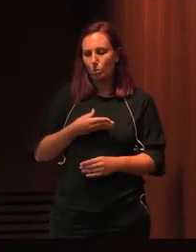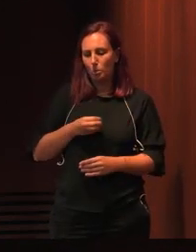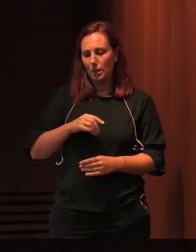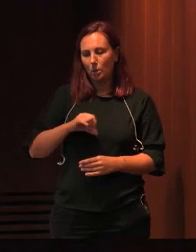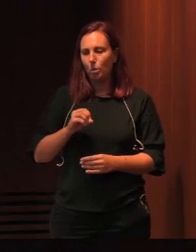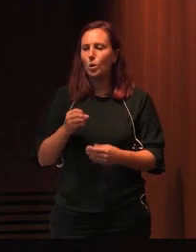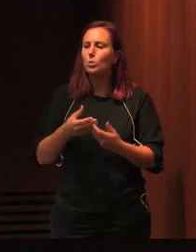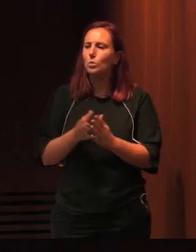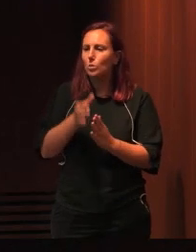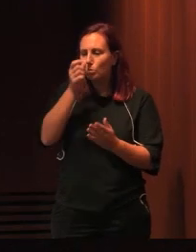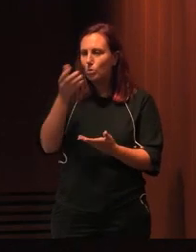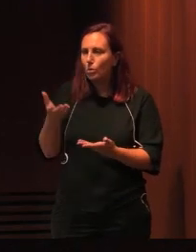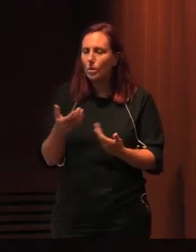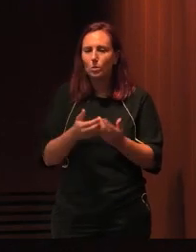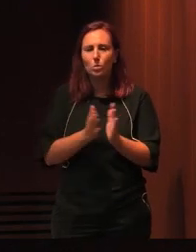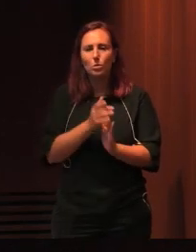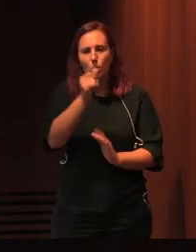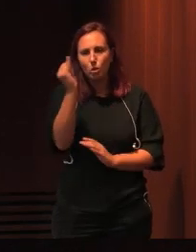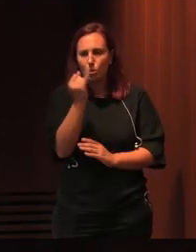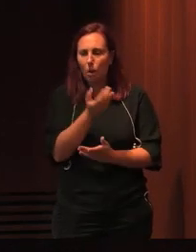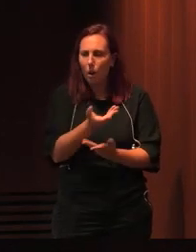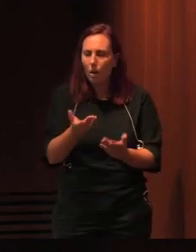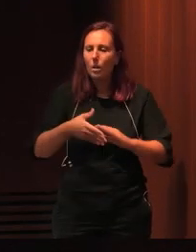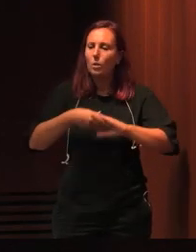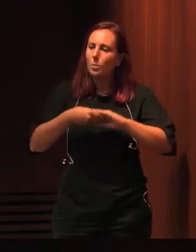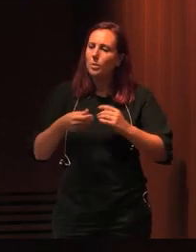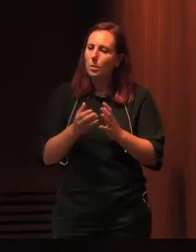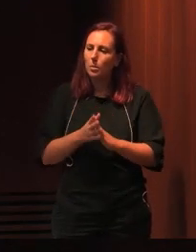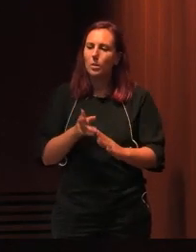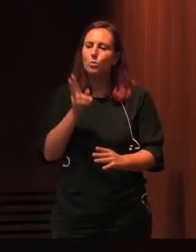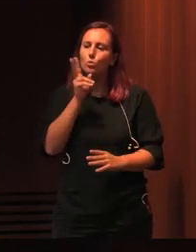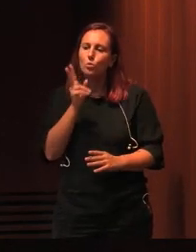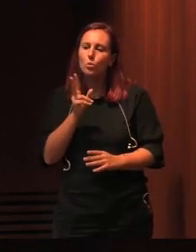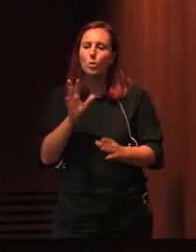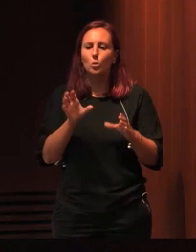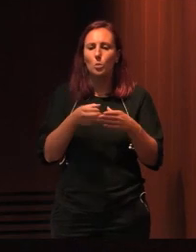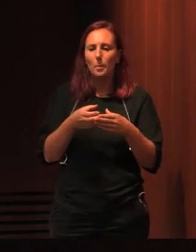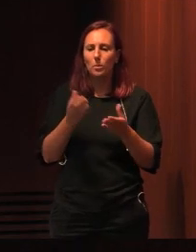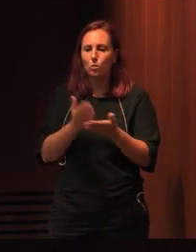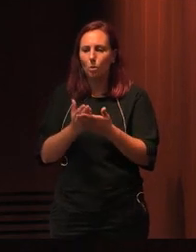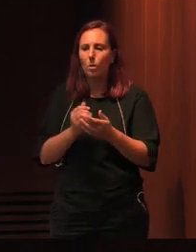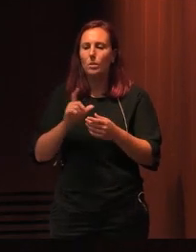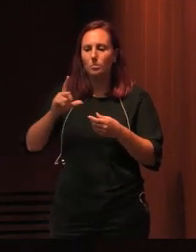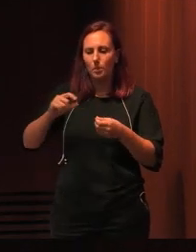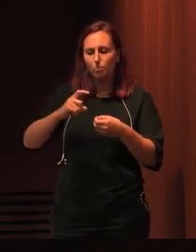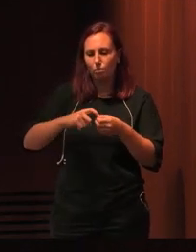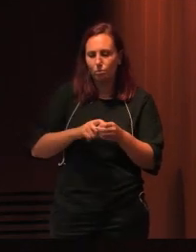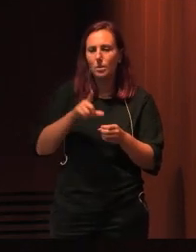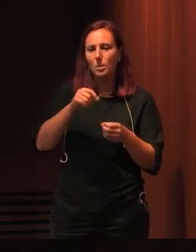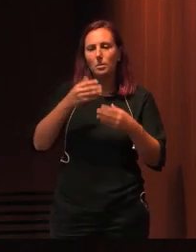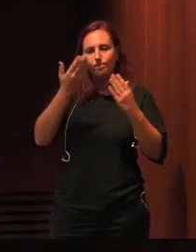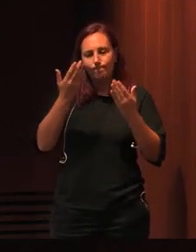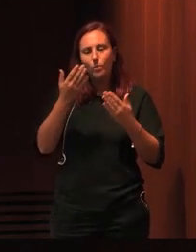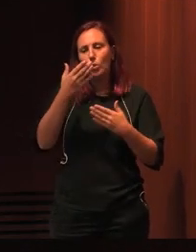convidados, todas as entidades. Cumprimento também os Srs. Diretores dos Agrupamentos de Escola, os parceiros, os professores,